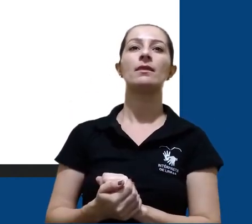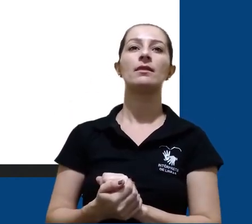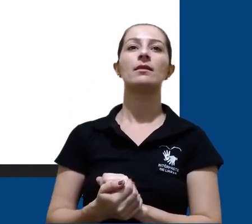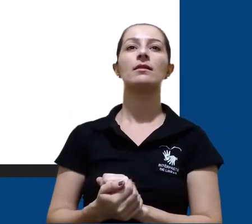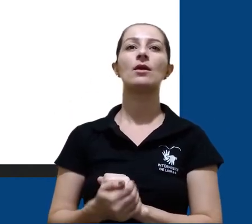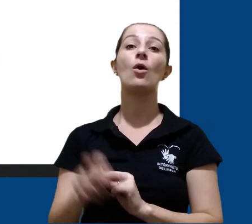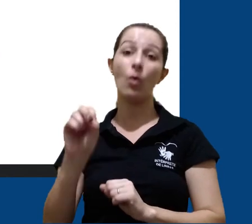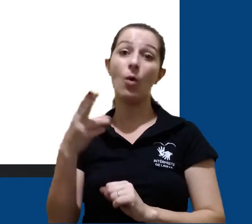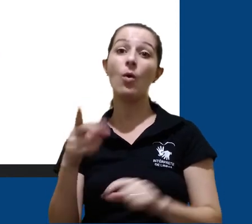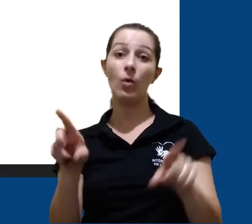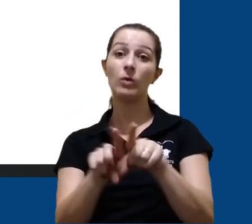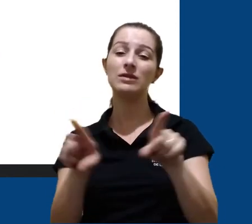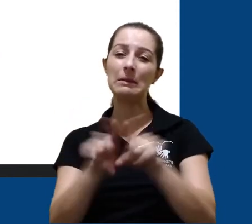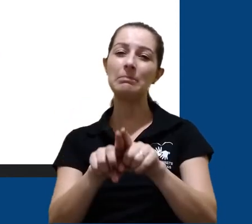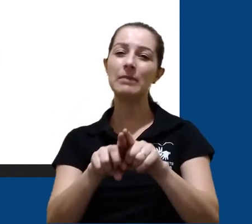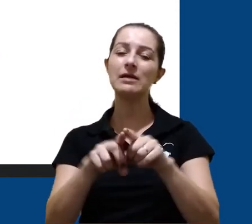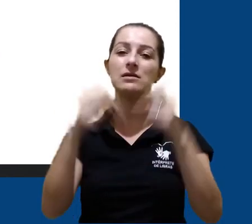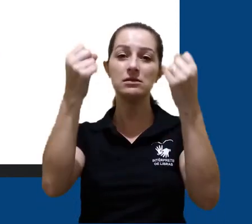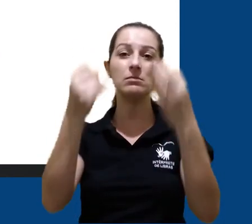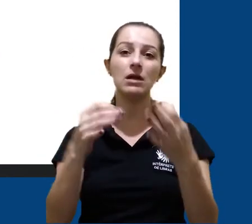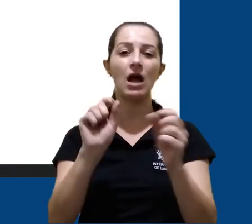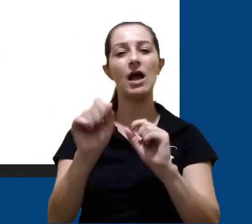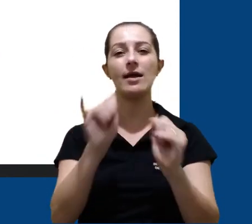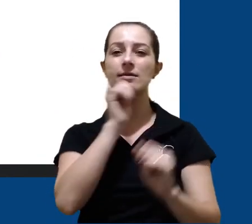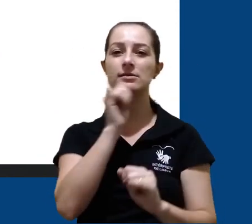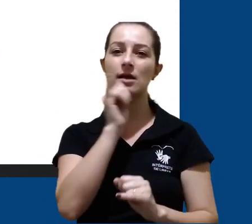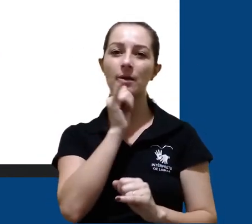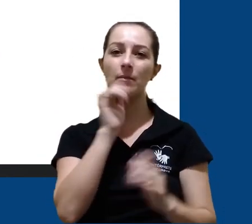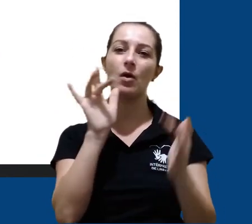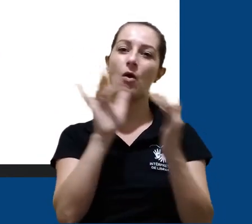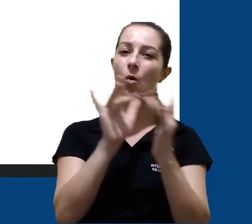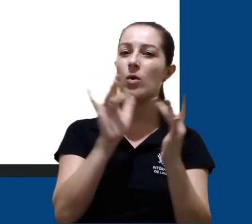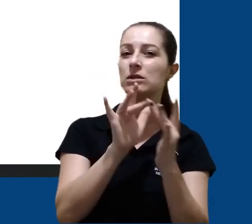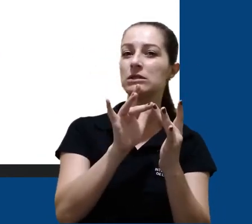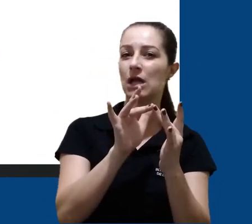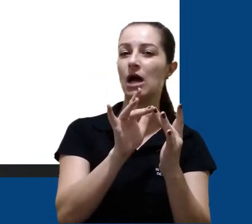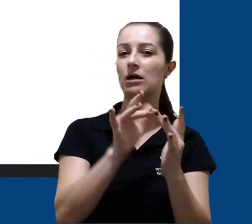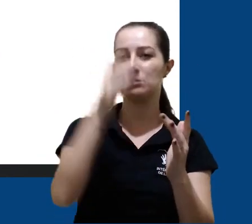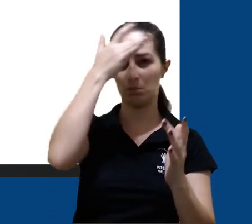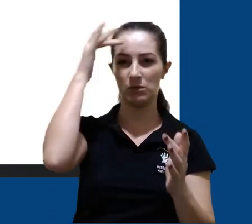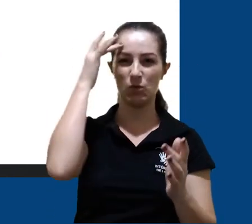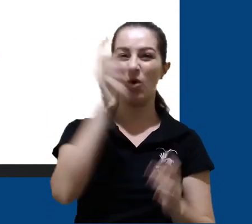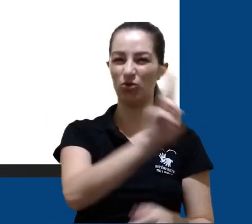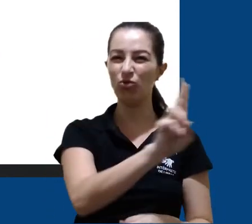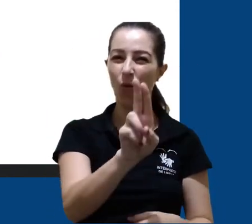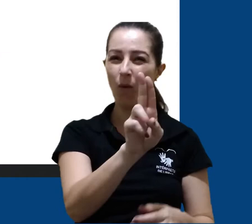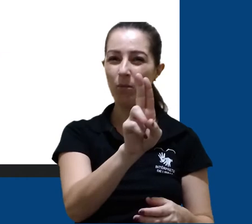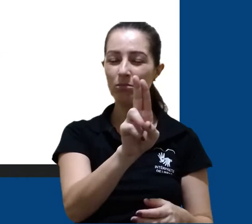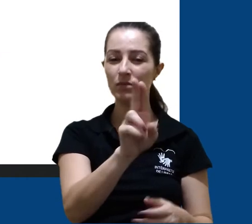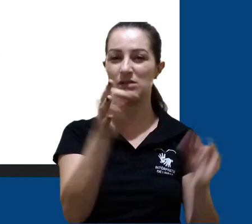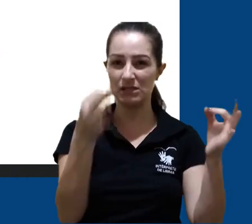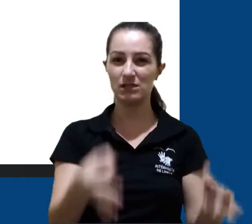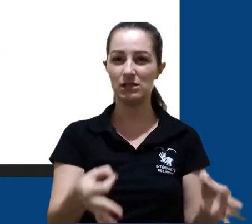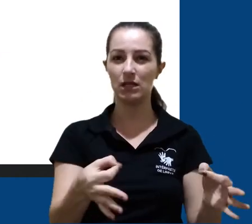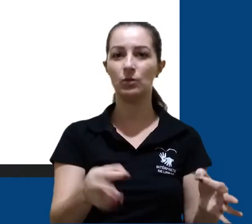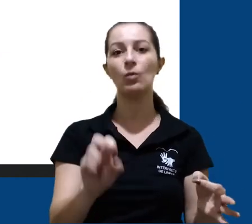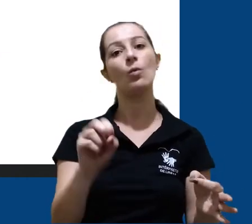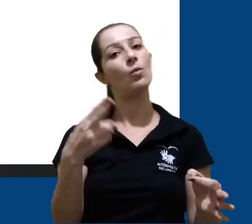especificações para essa pesquisa. Você pode definir contatos específicos para procurar mensagens